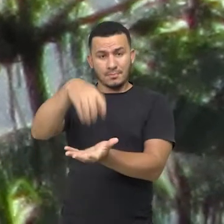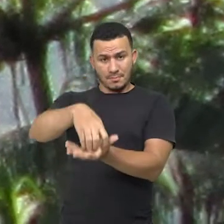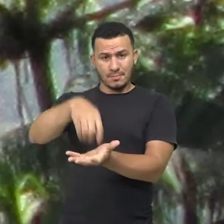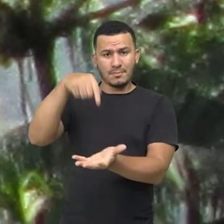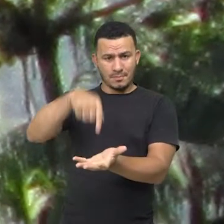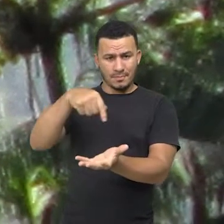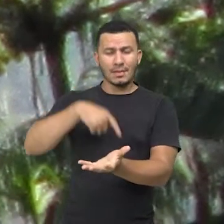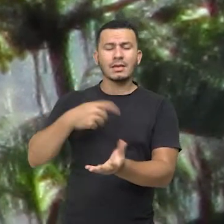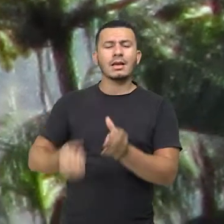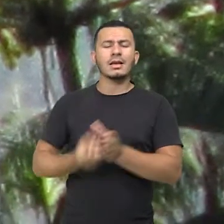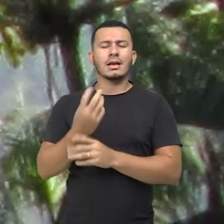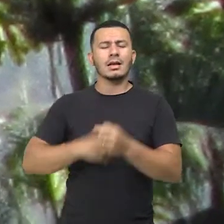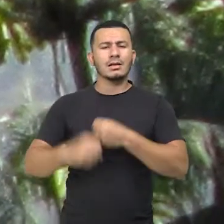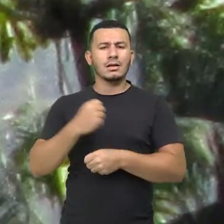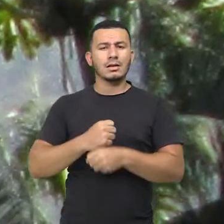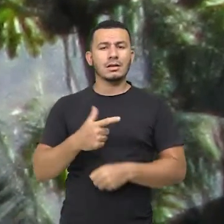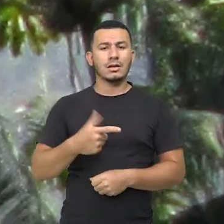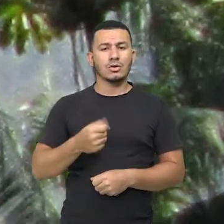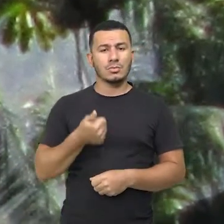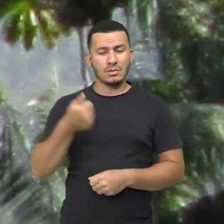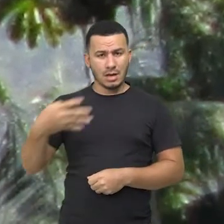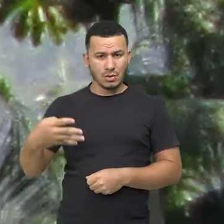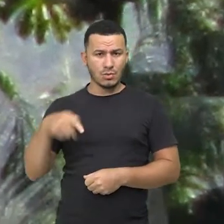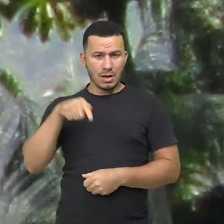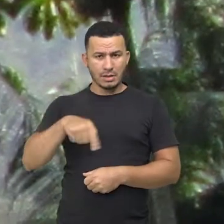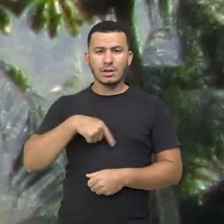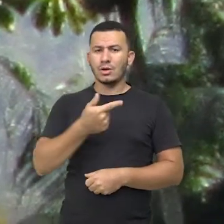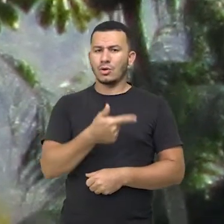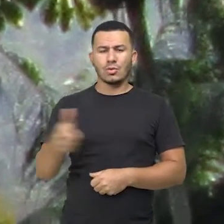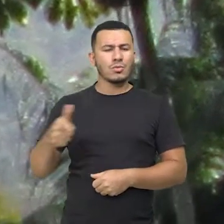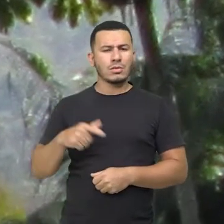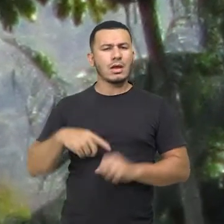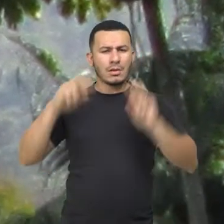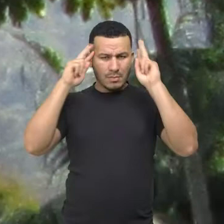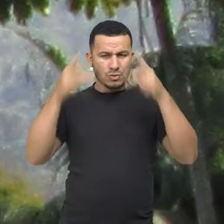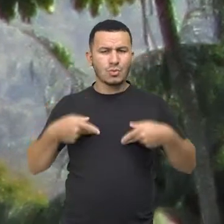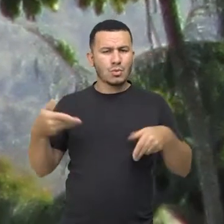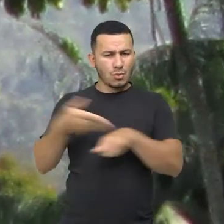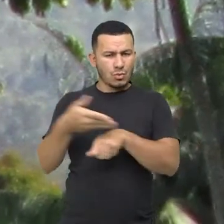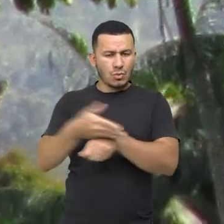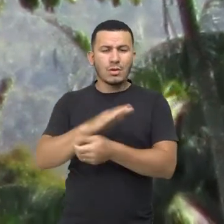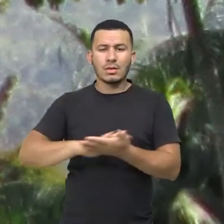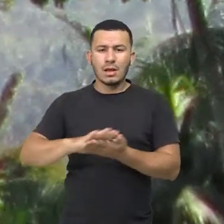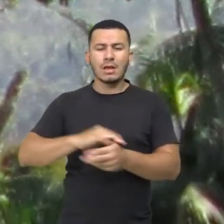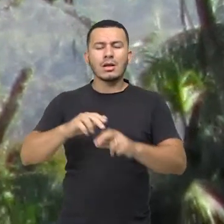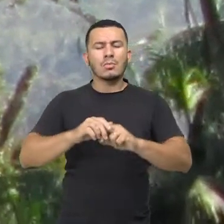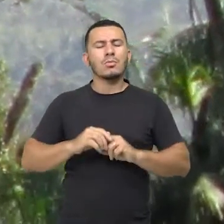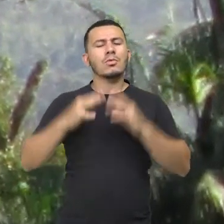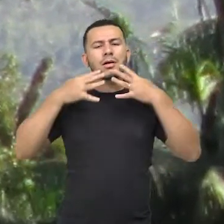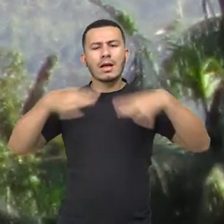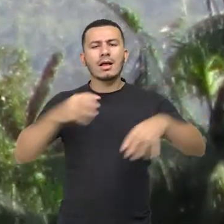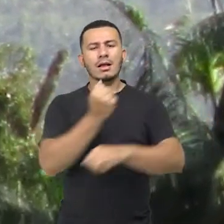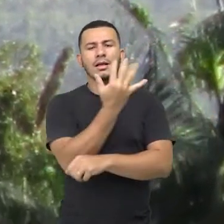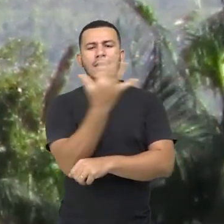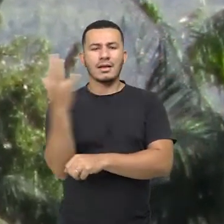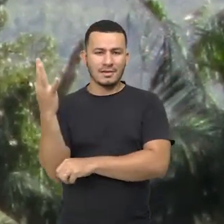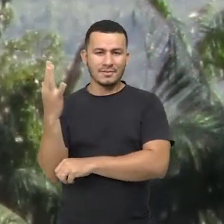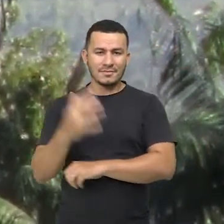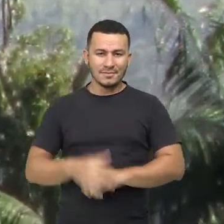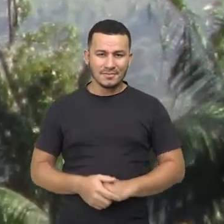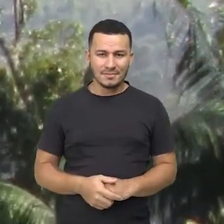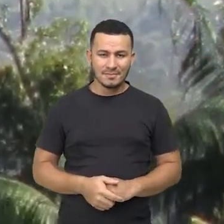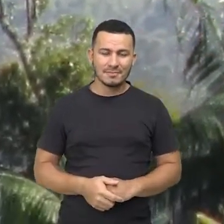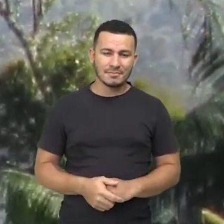foi criada em 2014. Não possui ocupação humana e, por isso, mantém integridade da cobertura vegetal florestada.